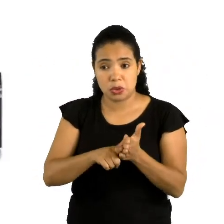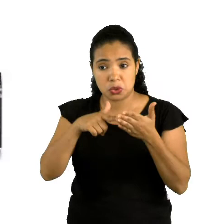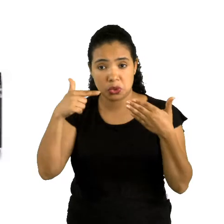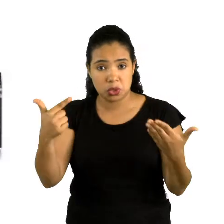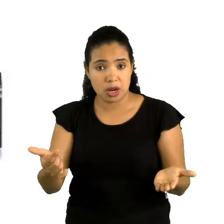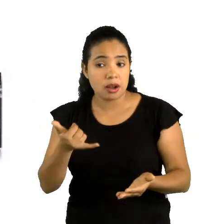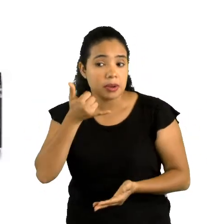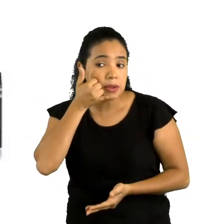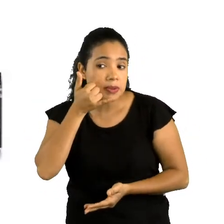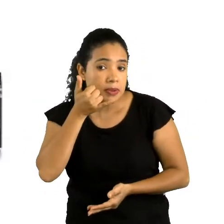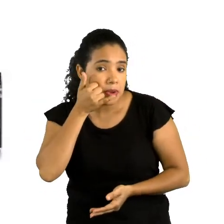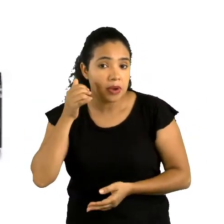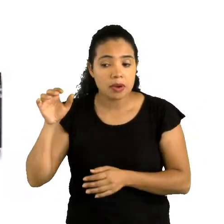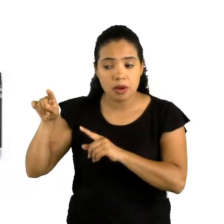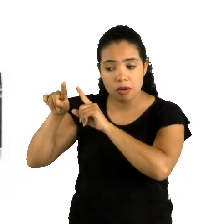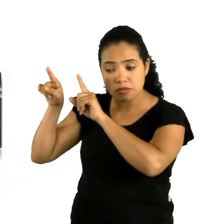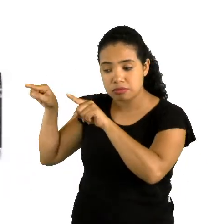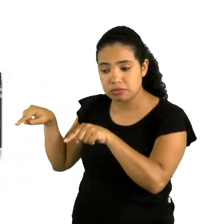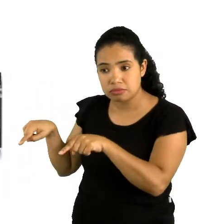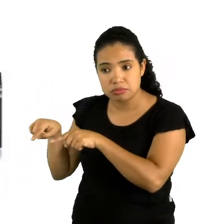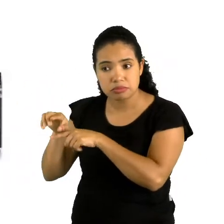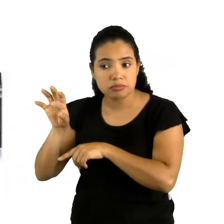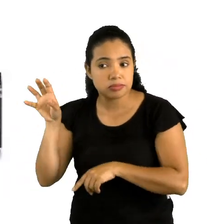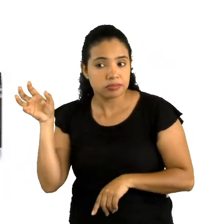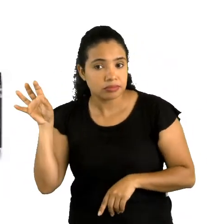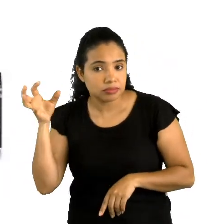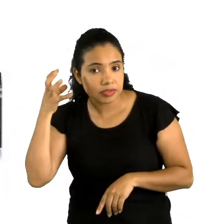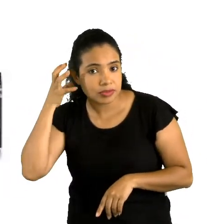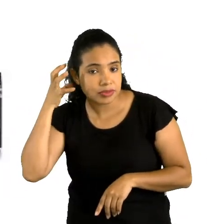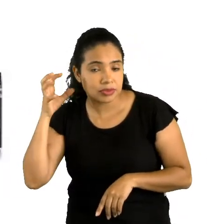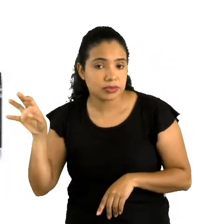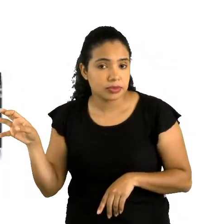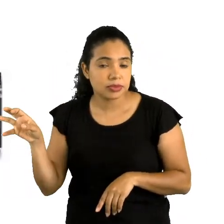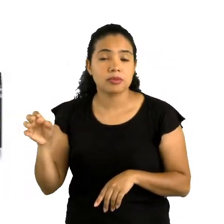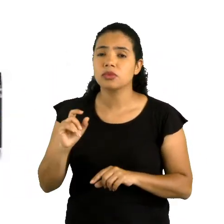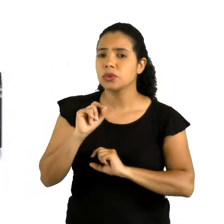telefone e um rádio. O que ela deveria usar?